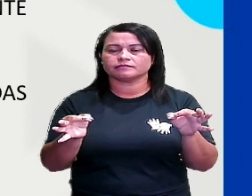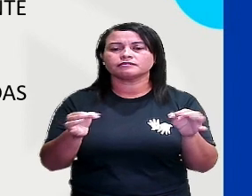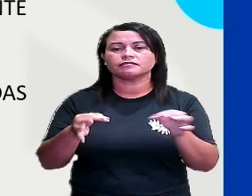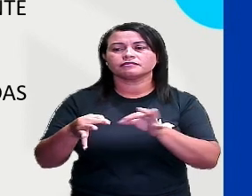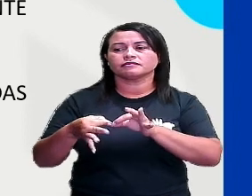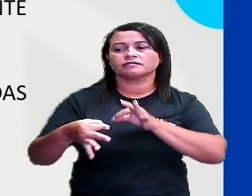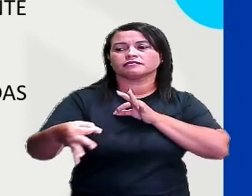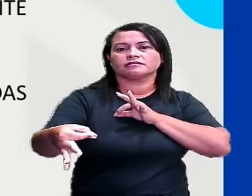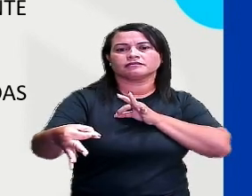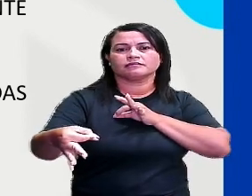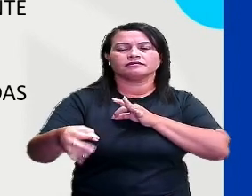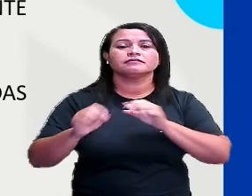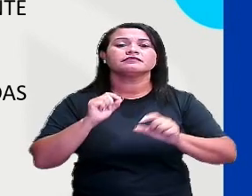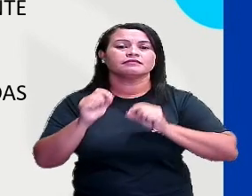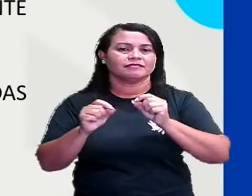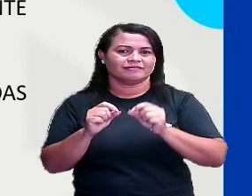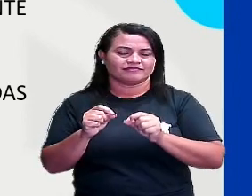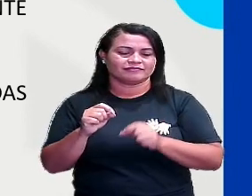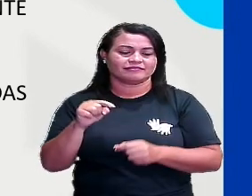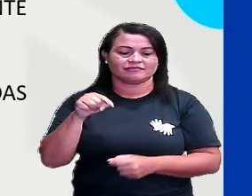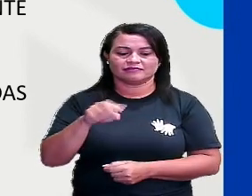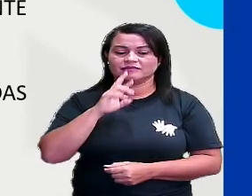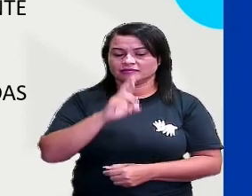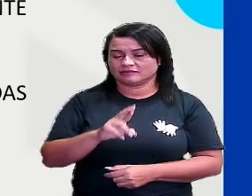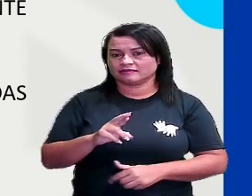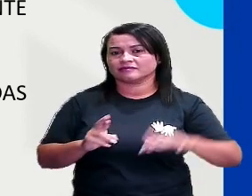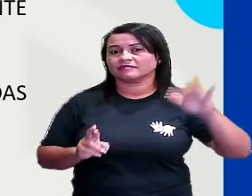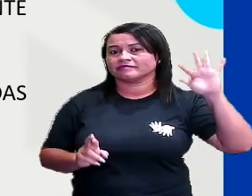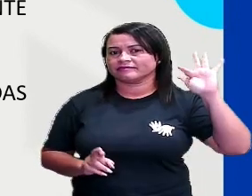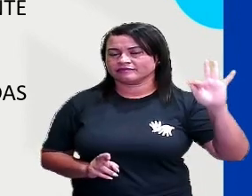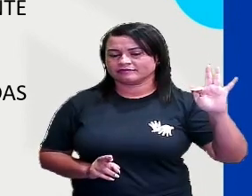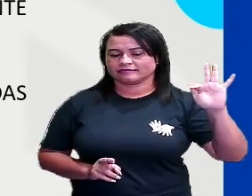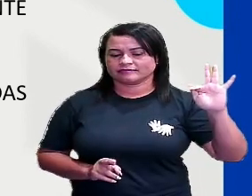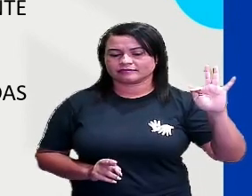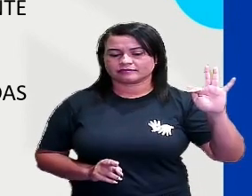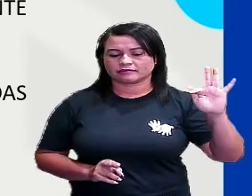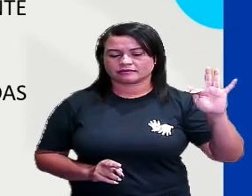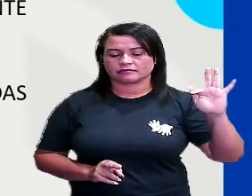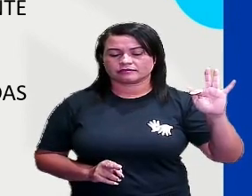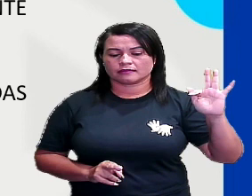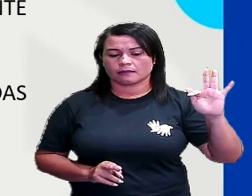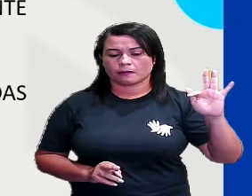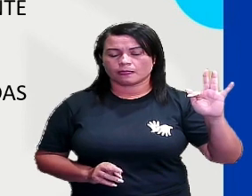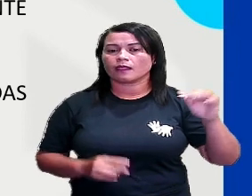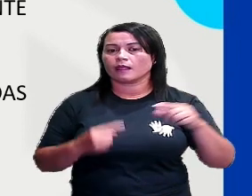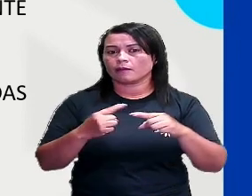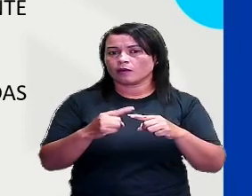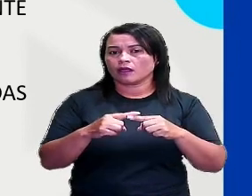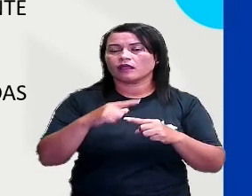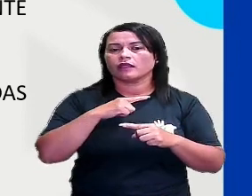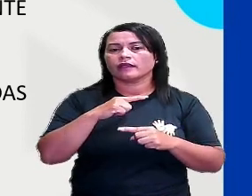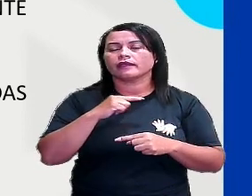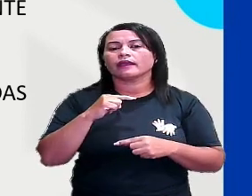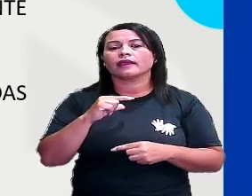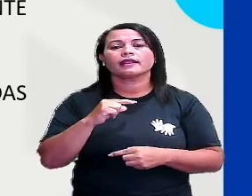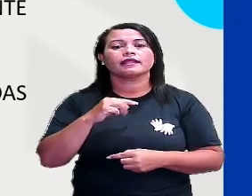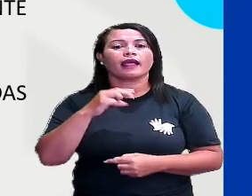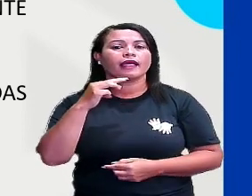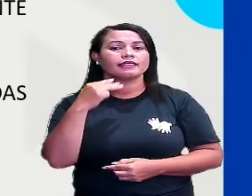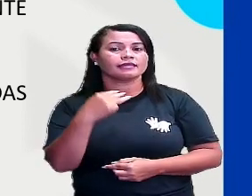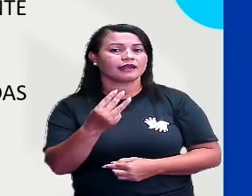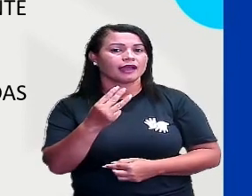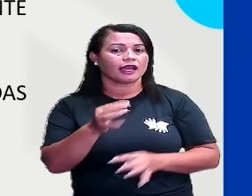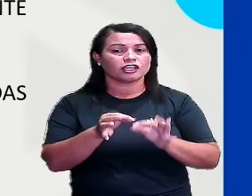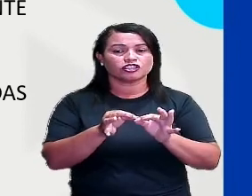Ok? Então, obviamente, essa resposta aí está falsa, né? Porque eu teria que ter aí três dimensões.